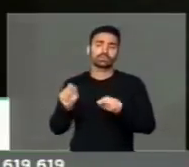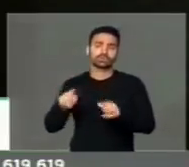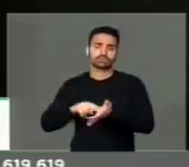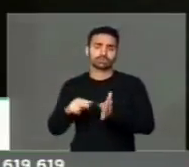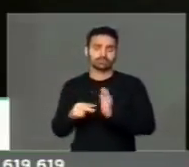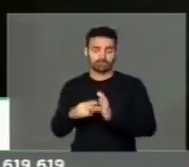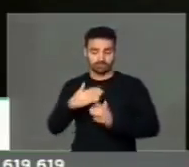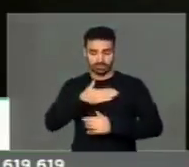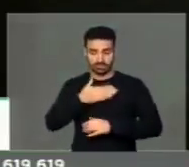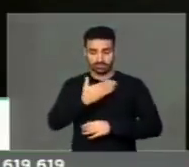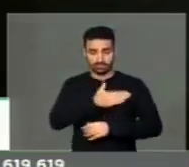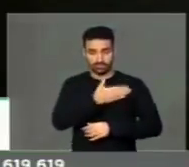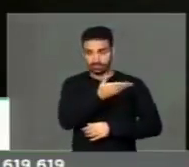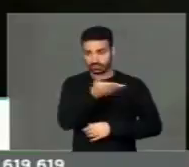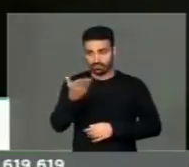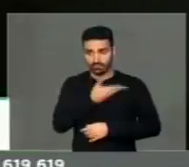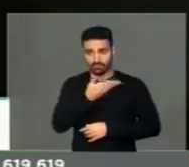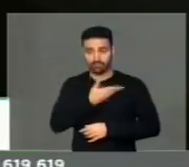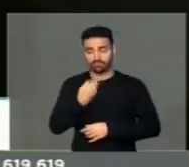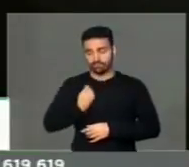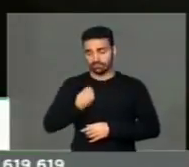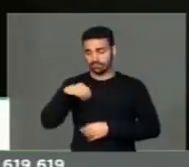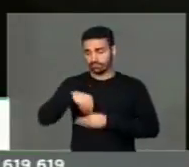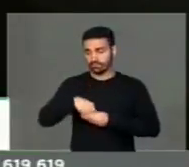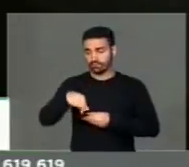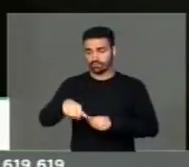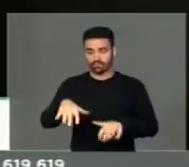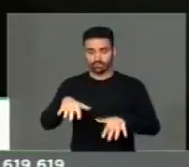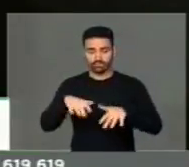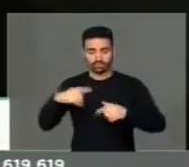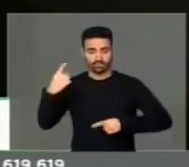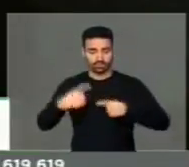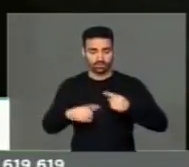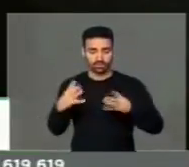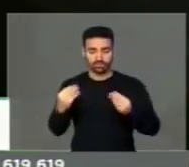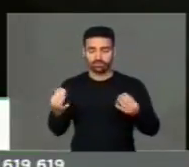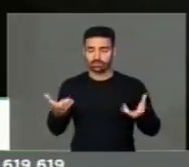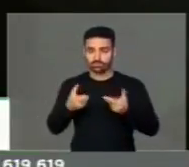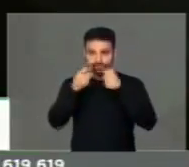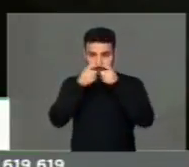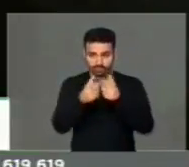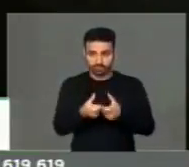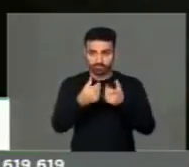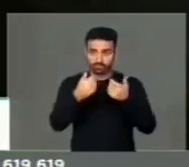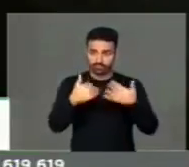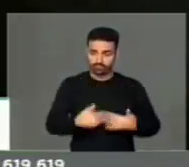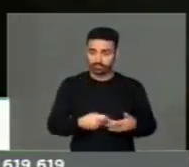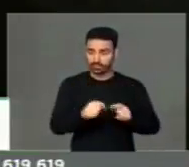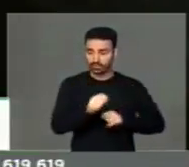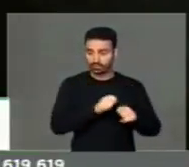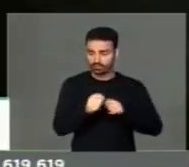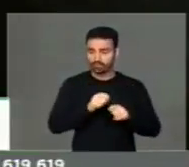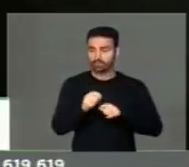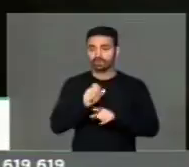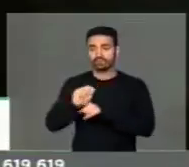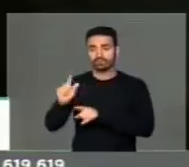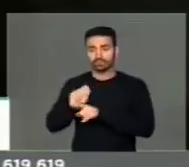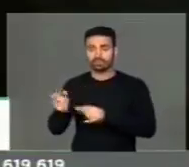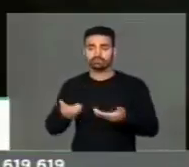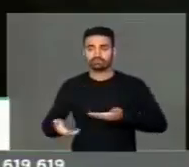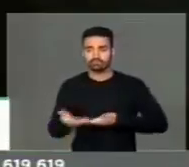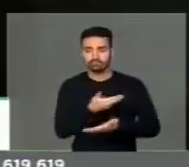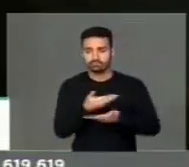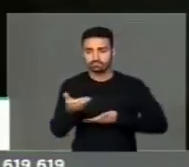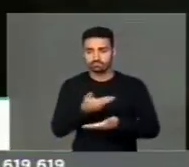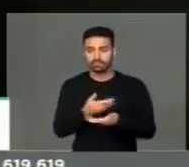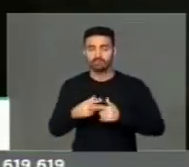meus colegas que estão presentes nesse debate interessante, falando tanto da cooperação econômica, de investimentos, mas falando